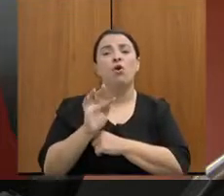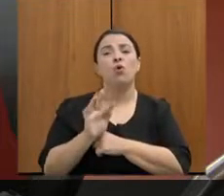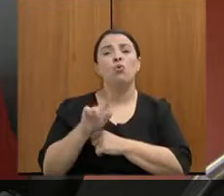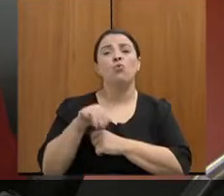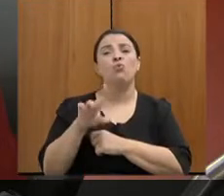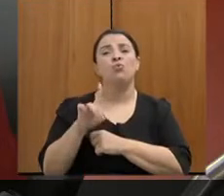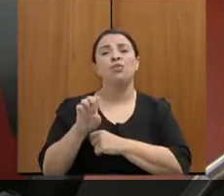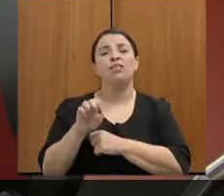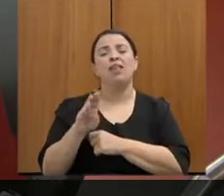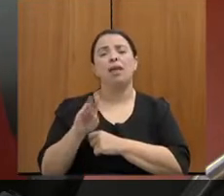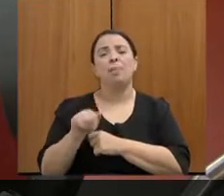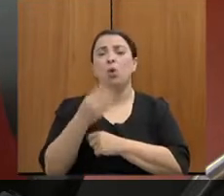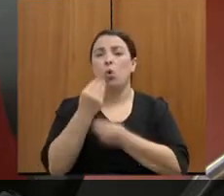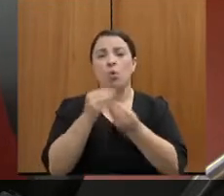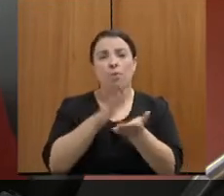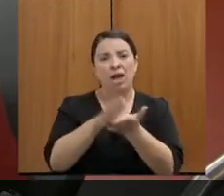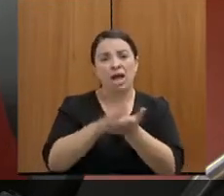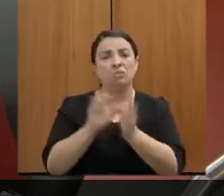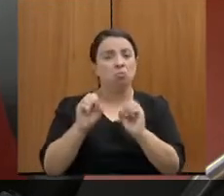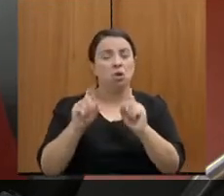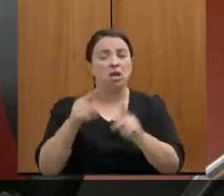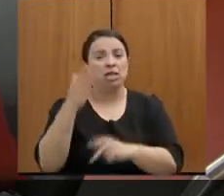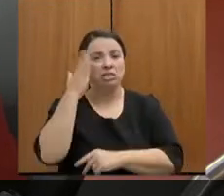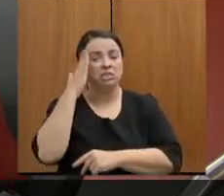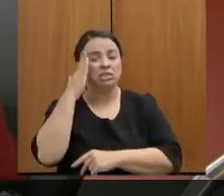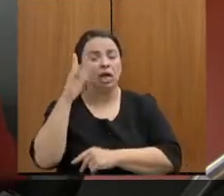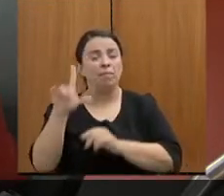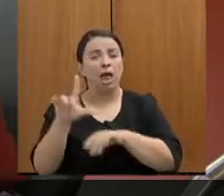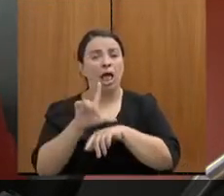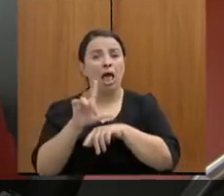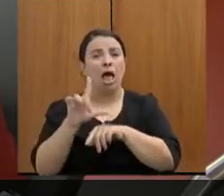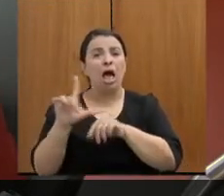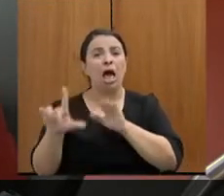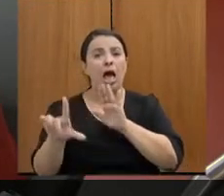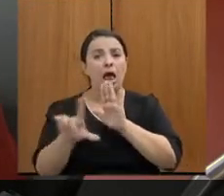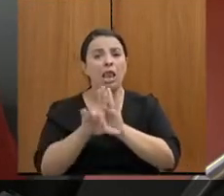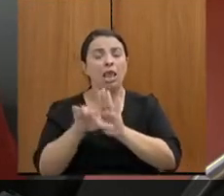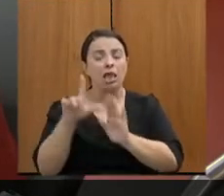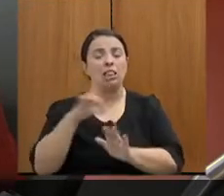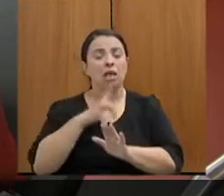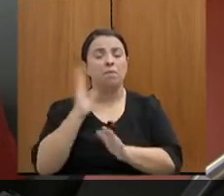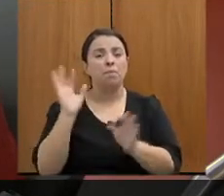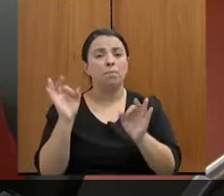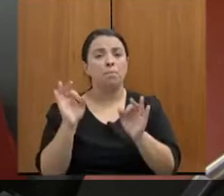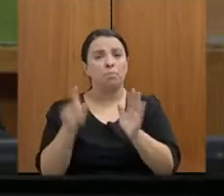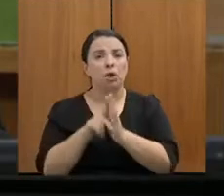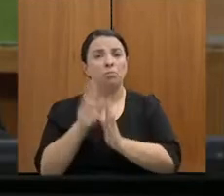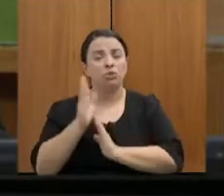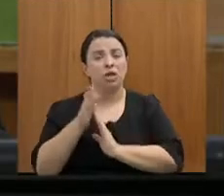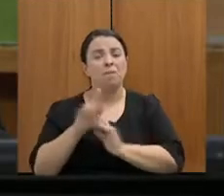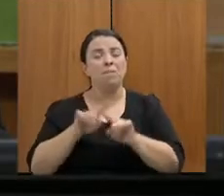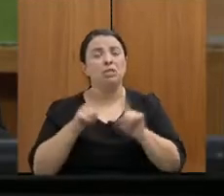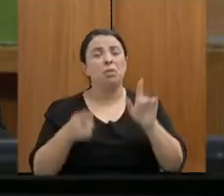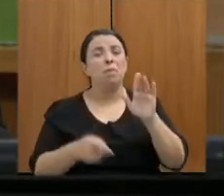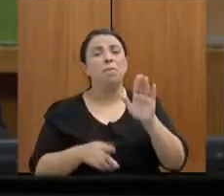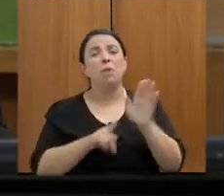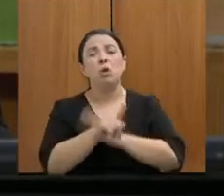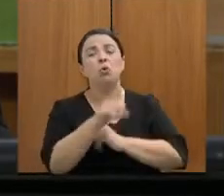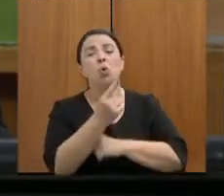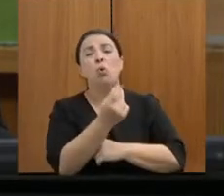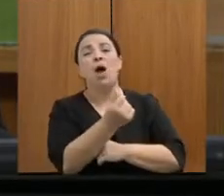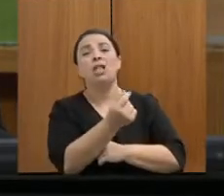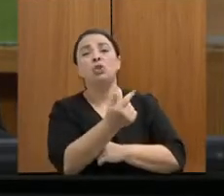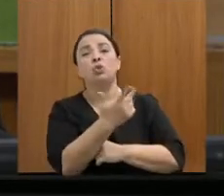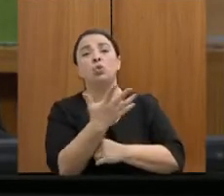gasto, a legislação determina. O que o governo, inclusive, não comprovou para o Conselho do Fundeb, que